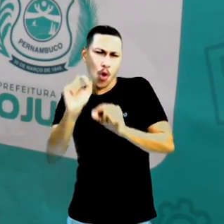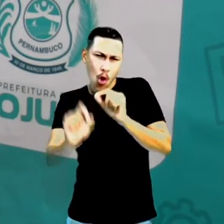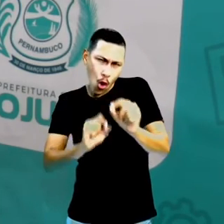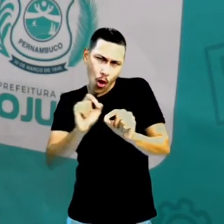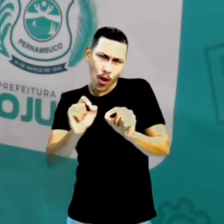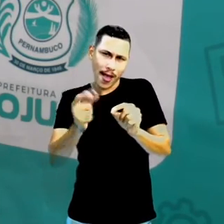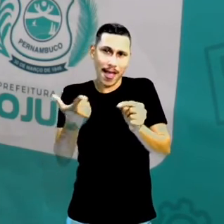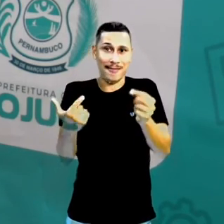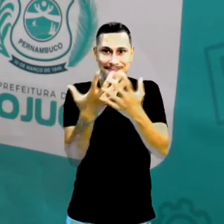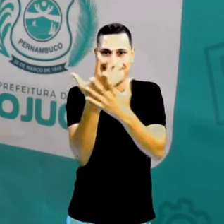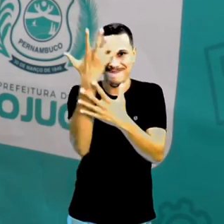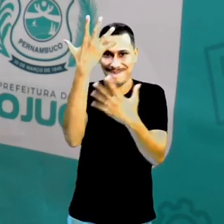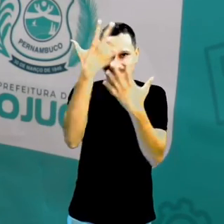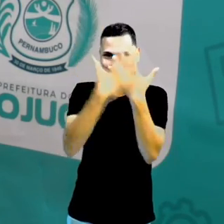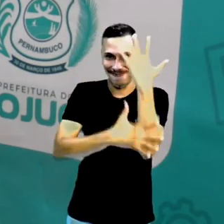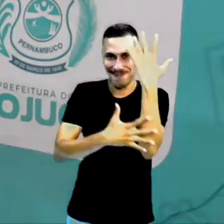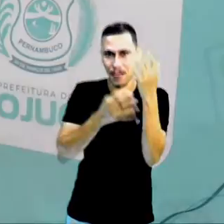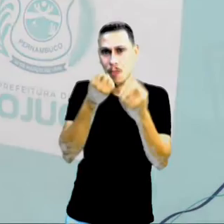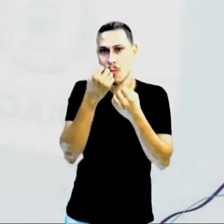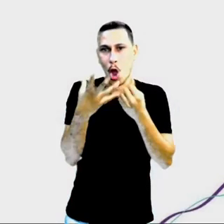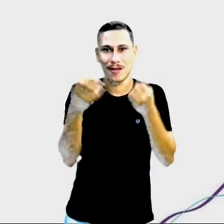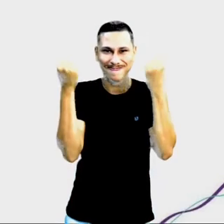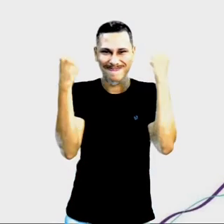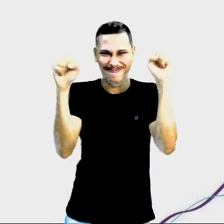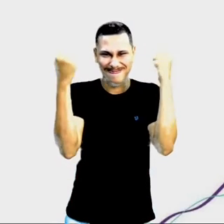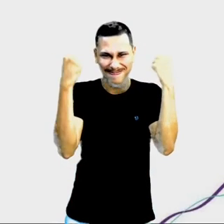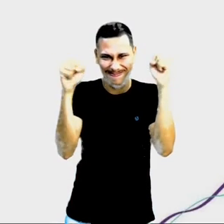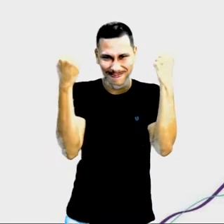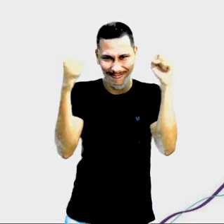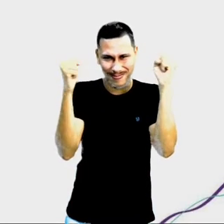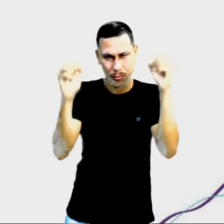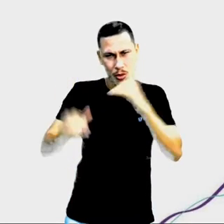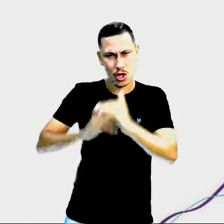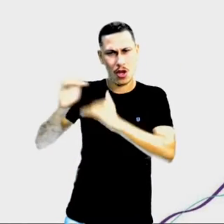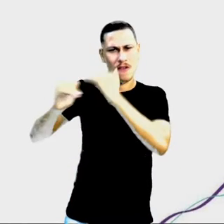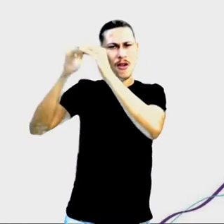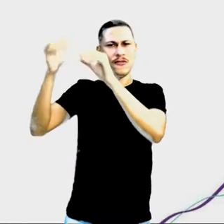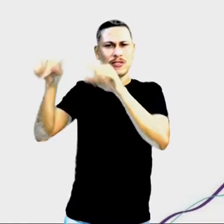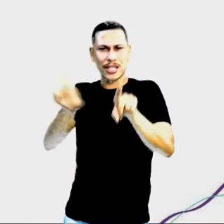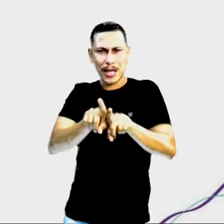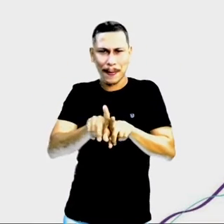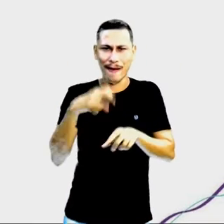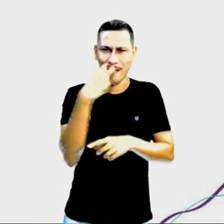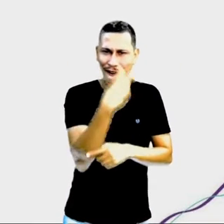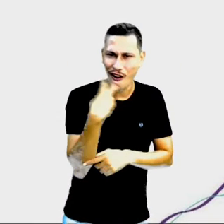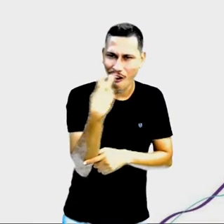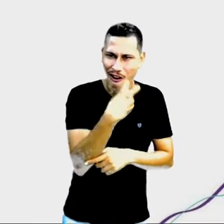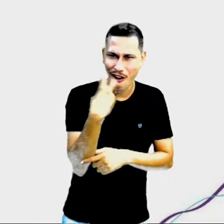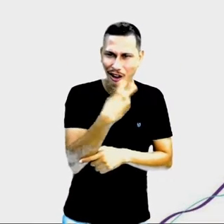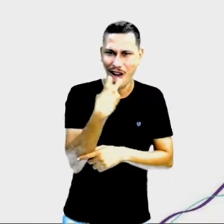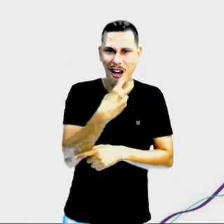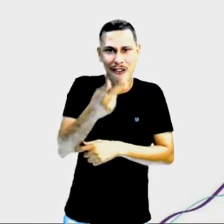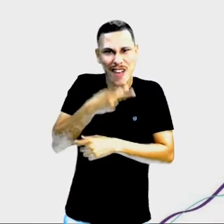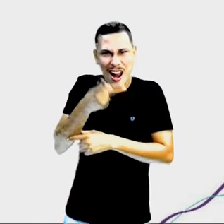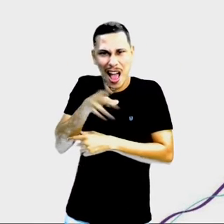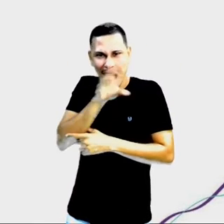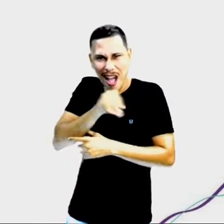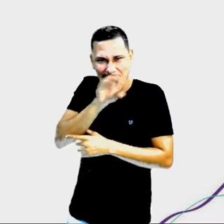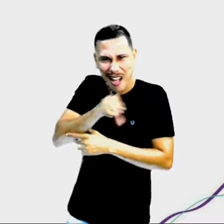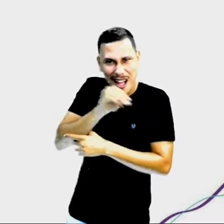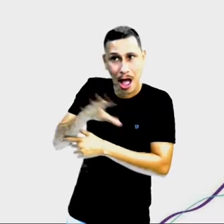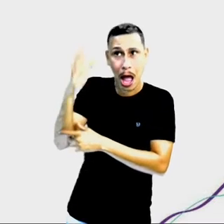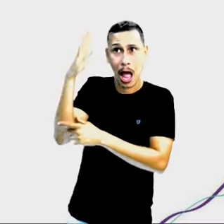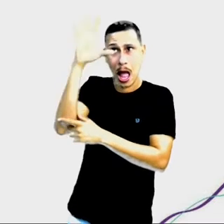habilidades motoras Também desenvolve a oralidade No momento em você está conversando com seus